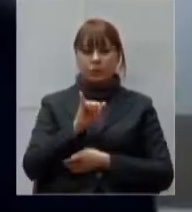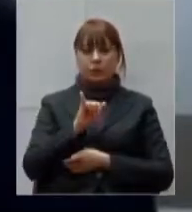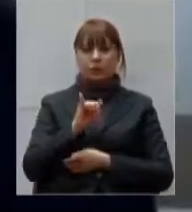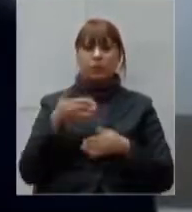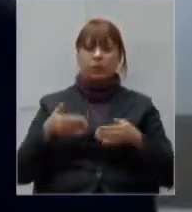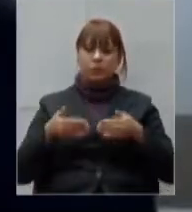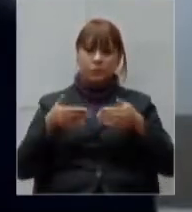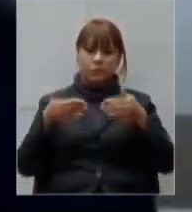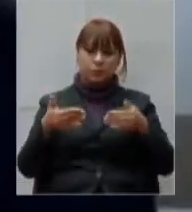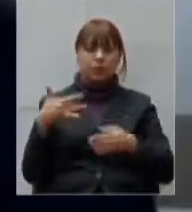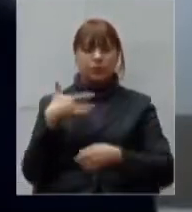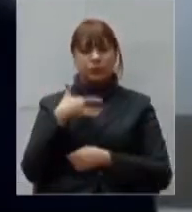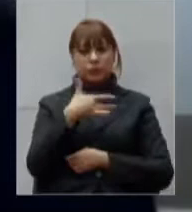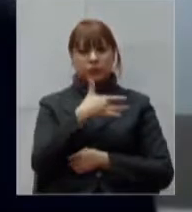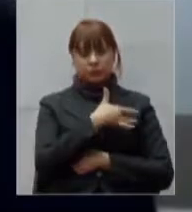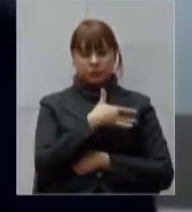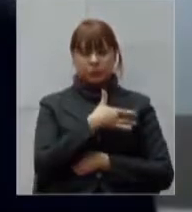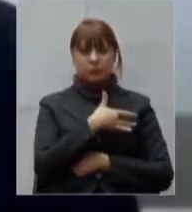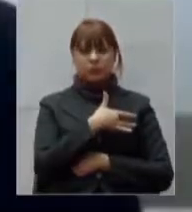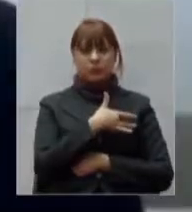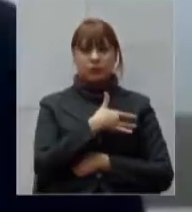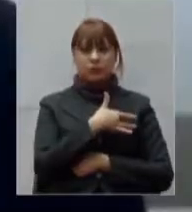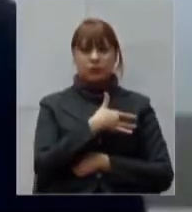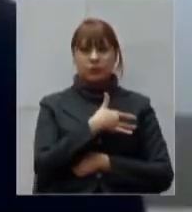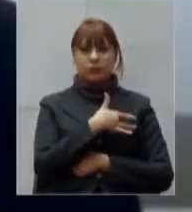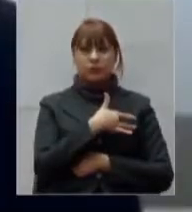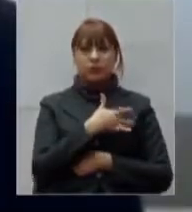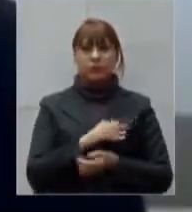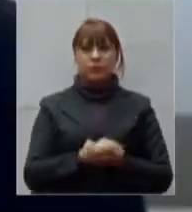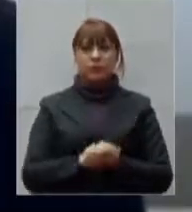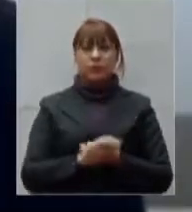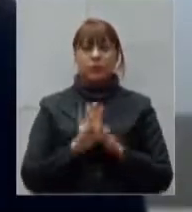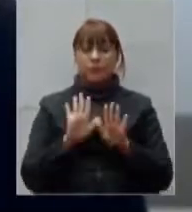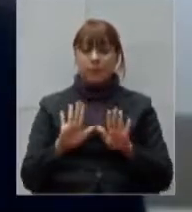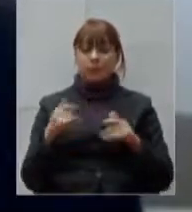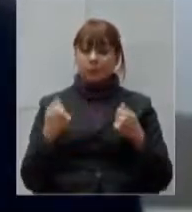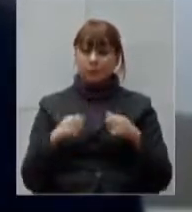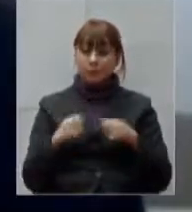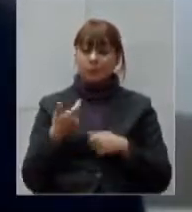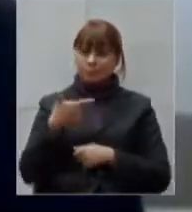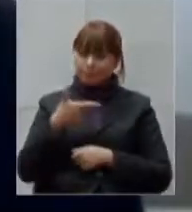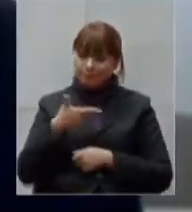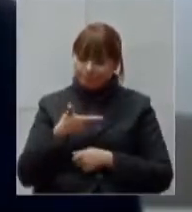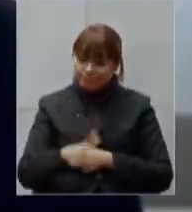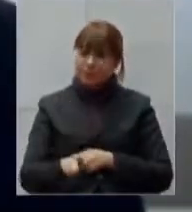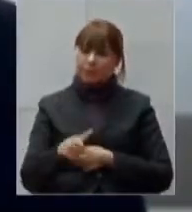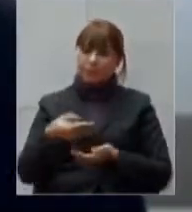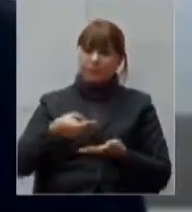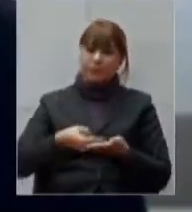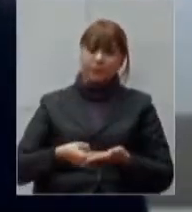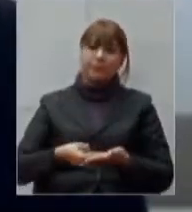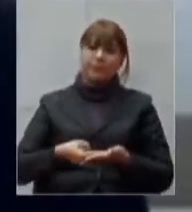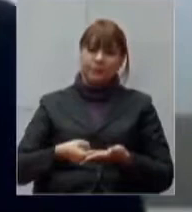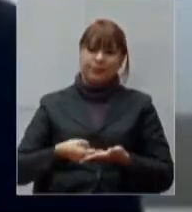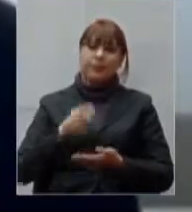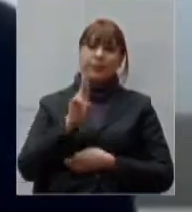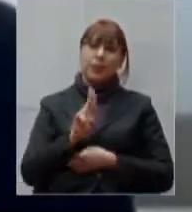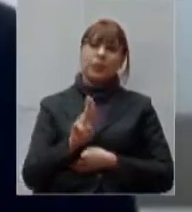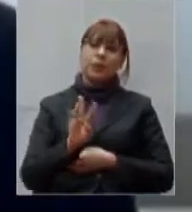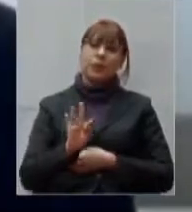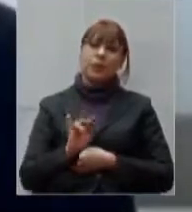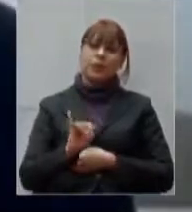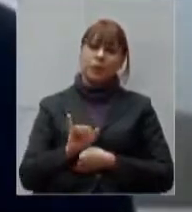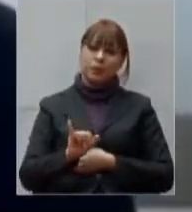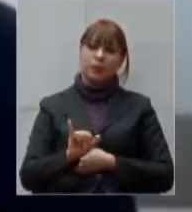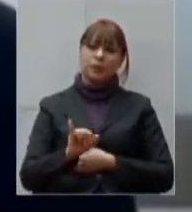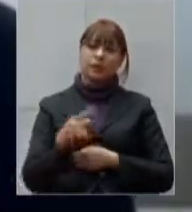isso veio realmente uma hora precisamos de mais credenciamento de leitos de UTI porque a nossa